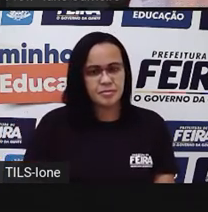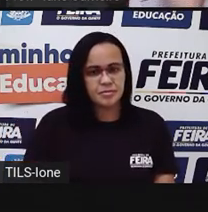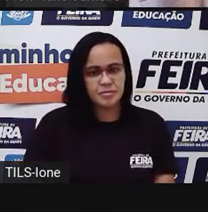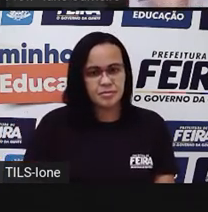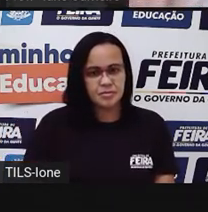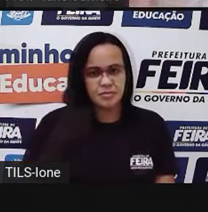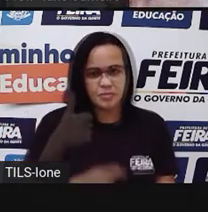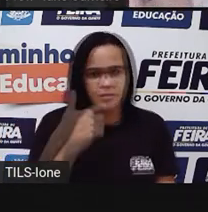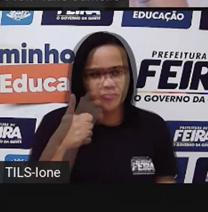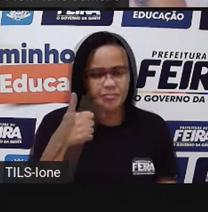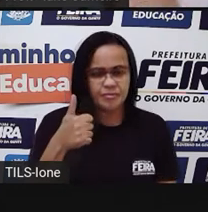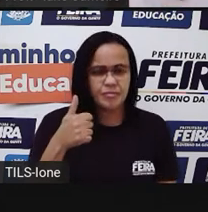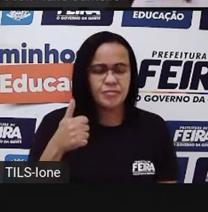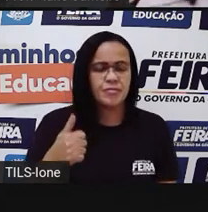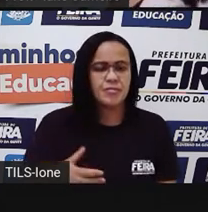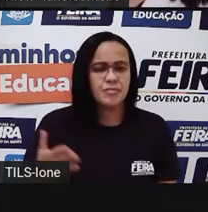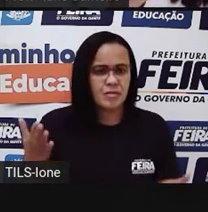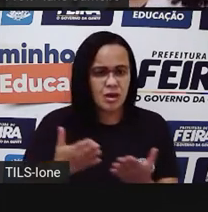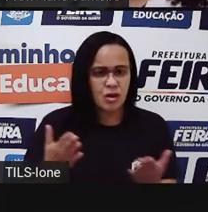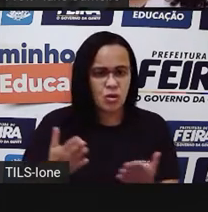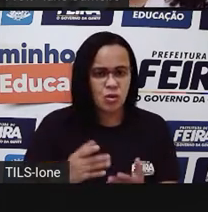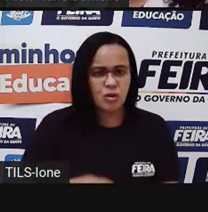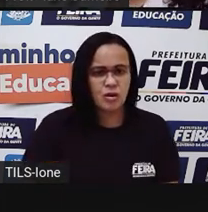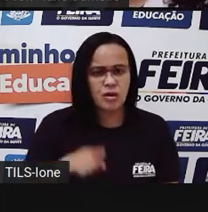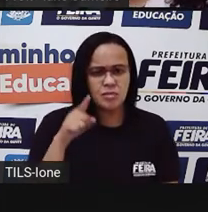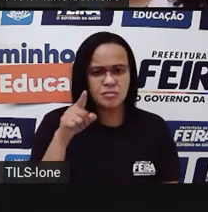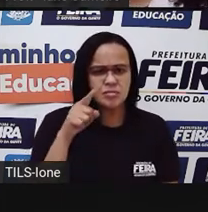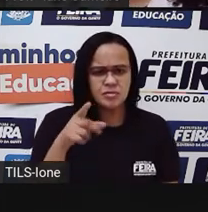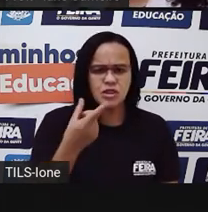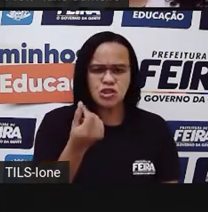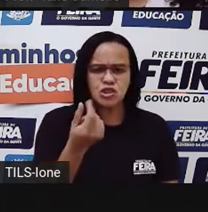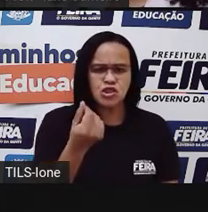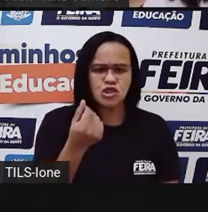Agora foi, olha. E essa nota, quanto é que vale?